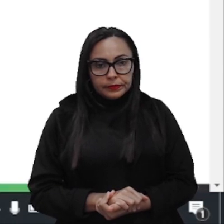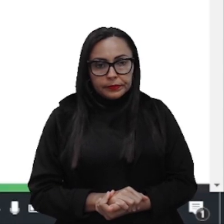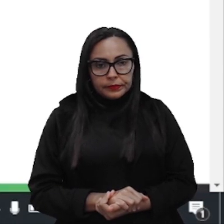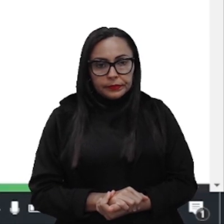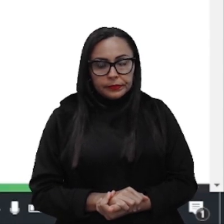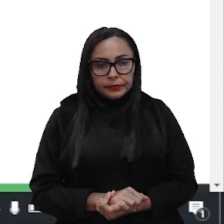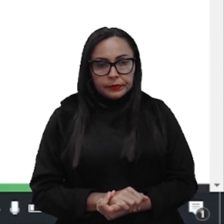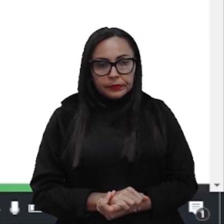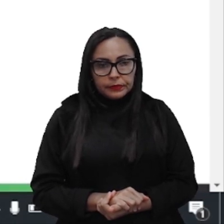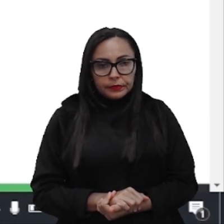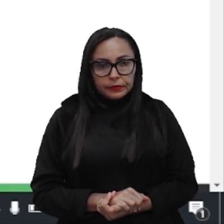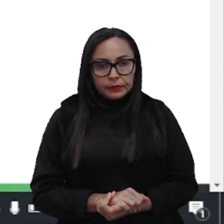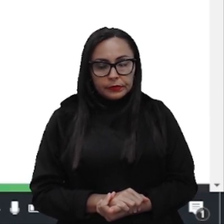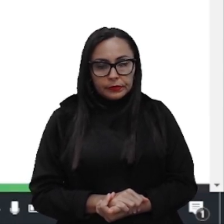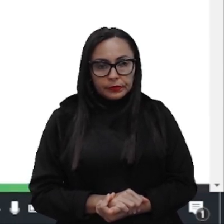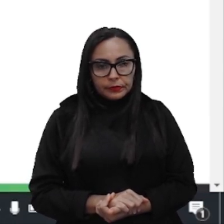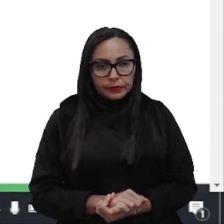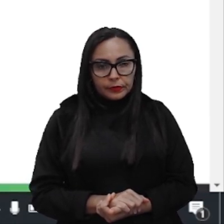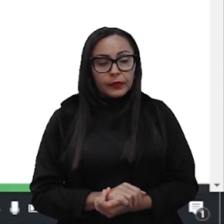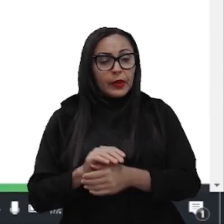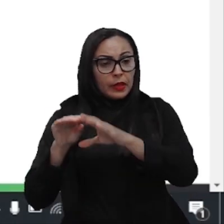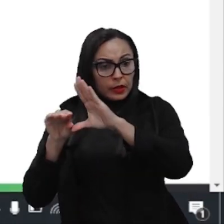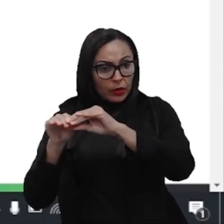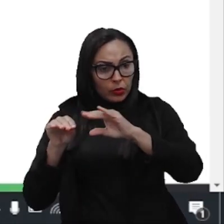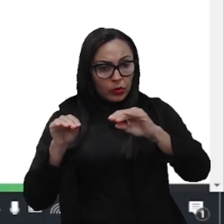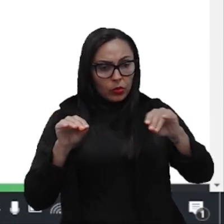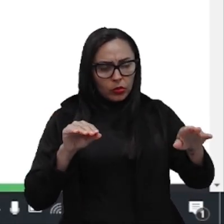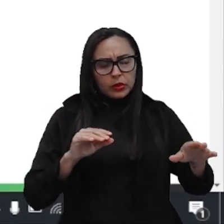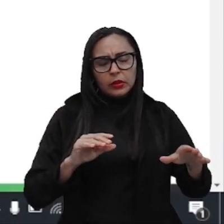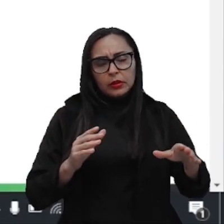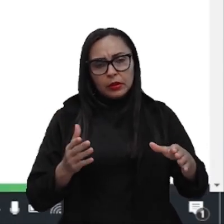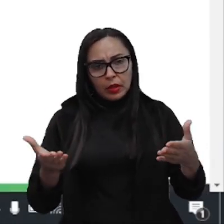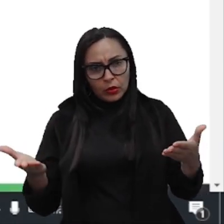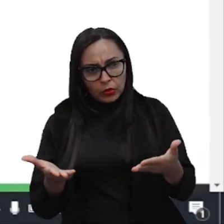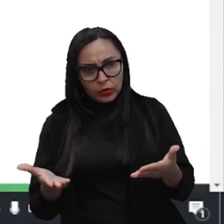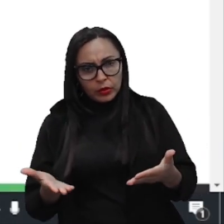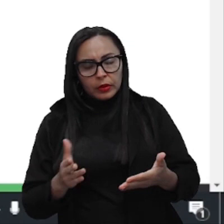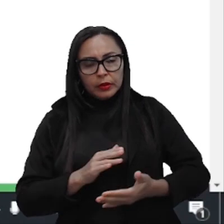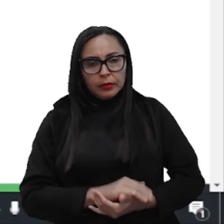Não tem muito mistério não, ok? Então, aguarda aí o processo de instalação